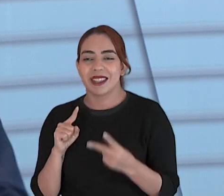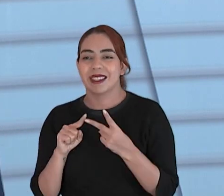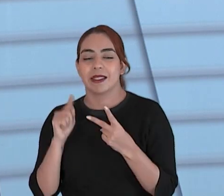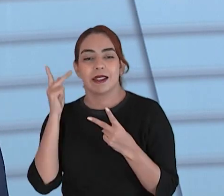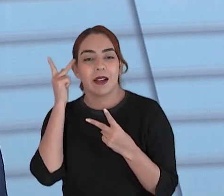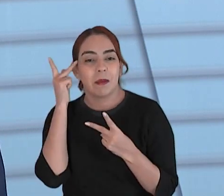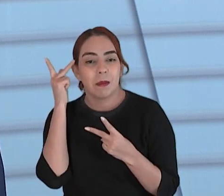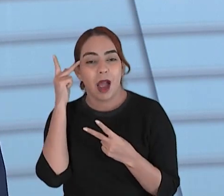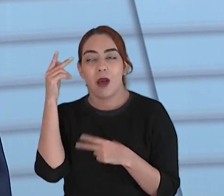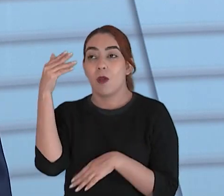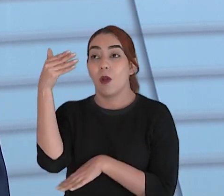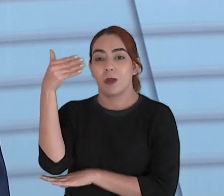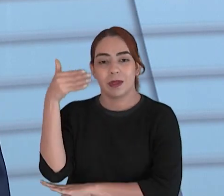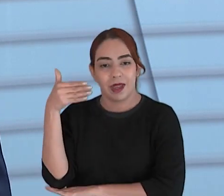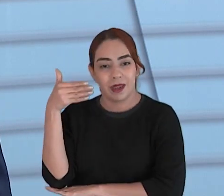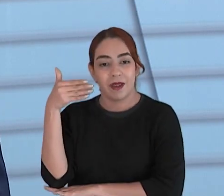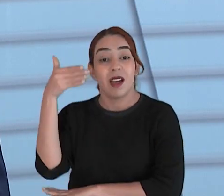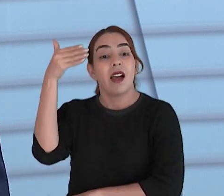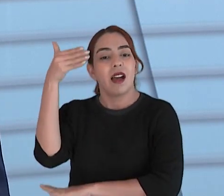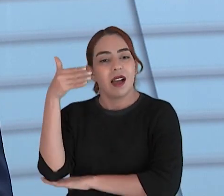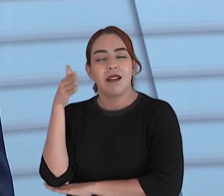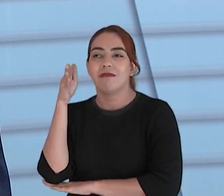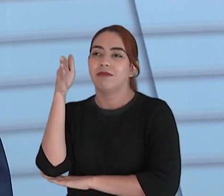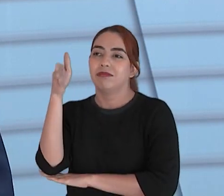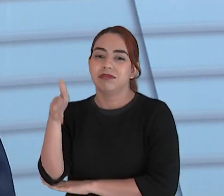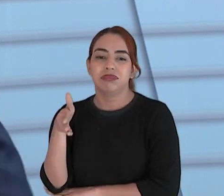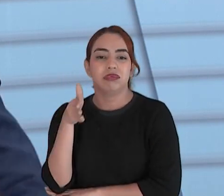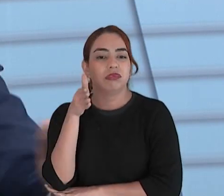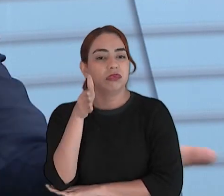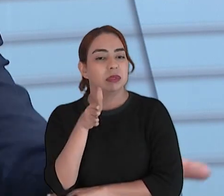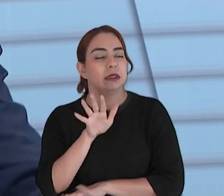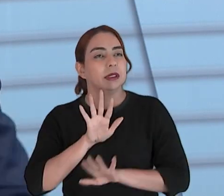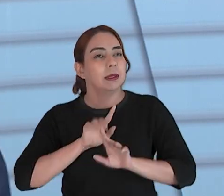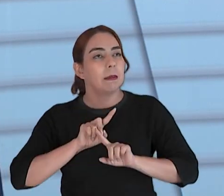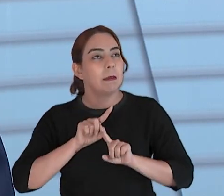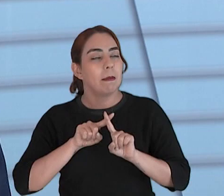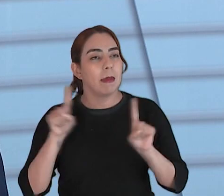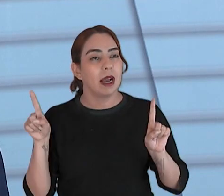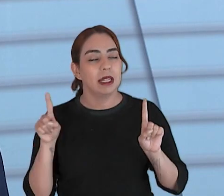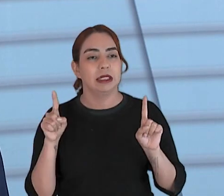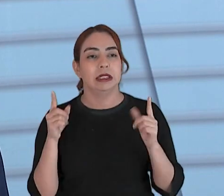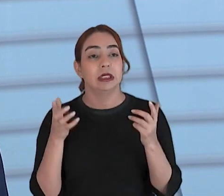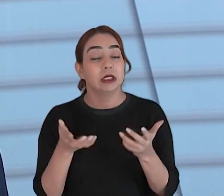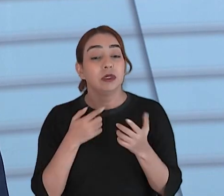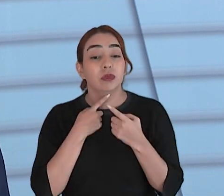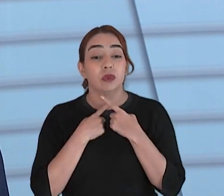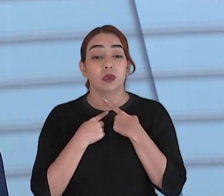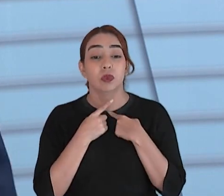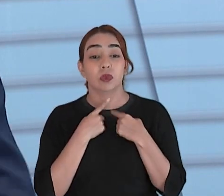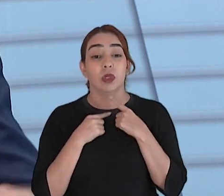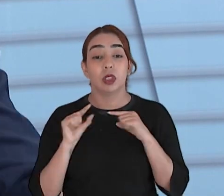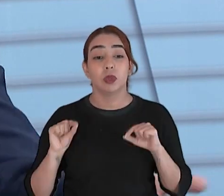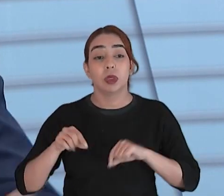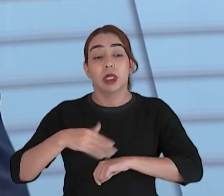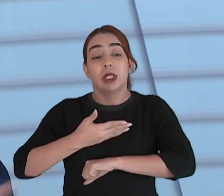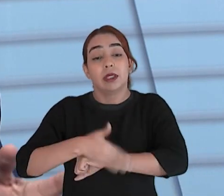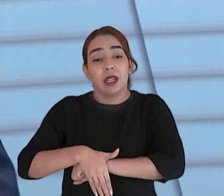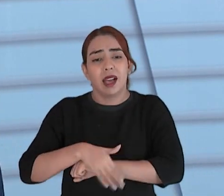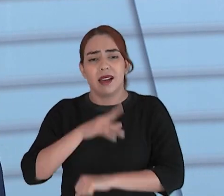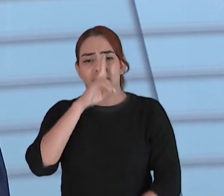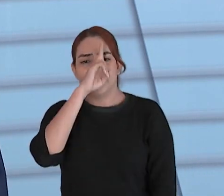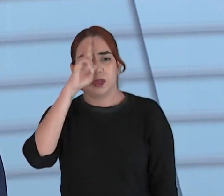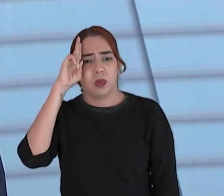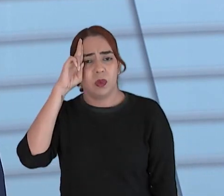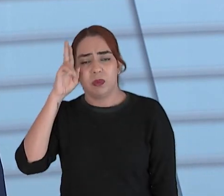hotel e tudo mas eu eu quero assim sempre quando eu chego lá que eu alugo um táxi um Uber um